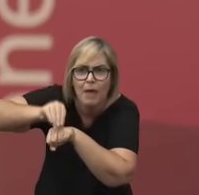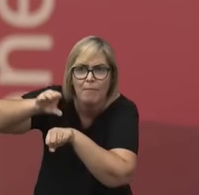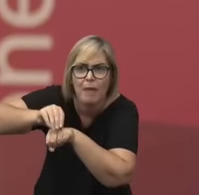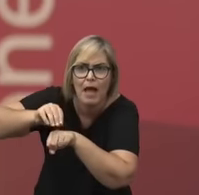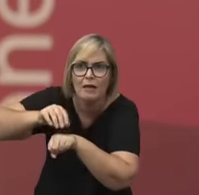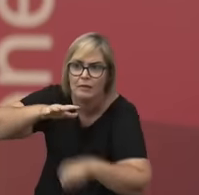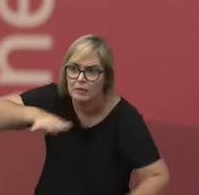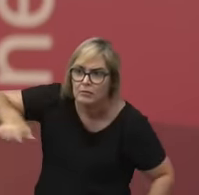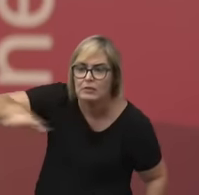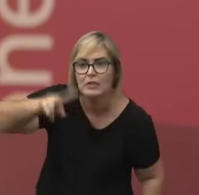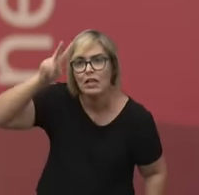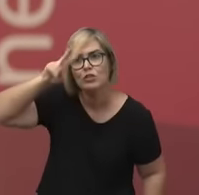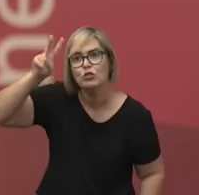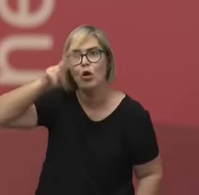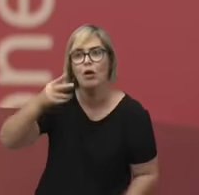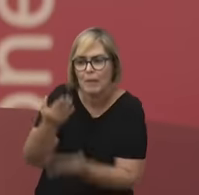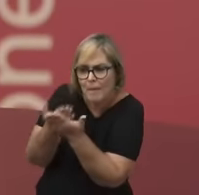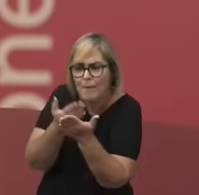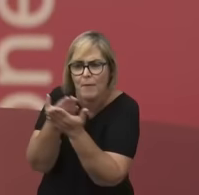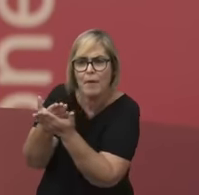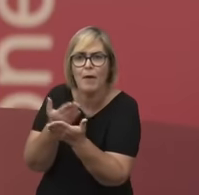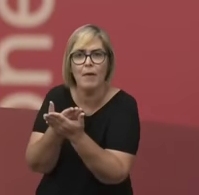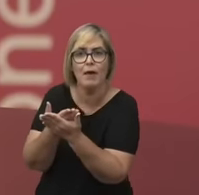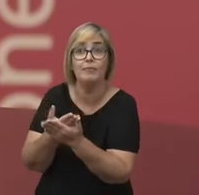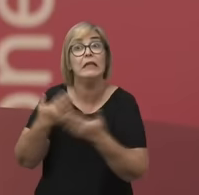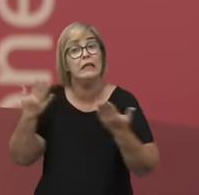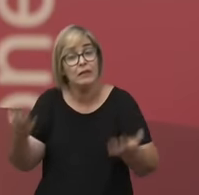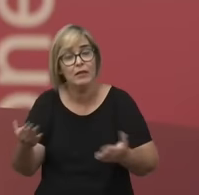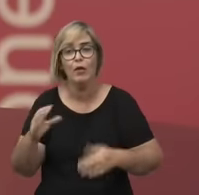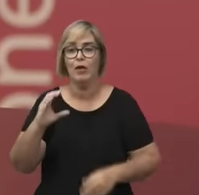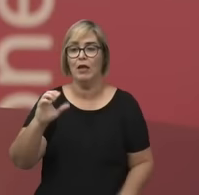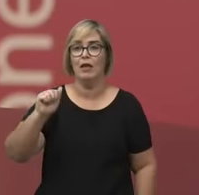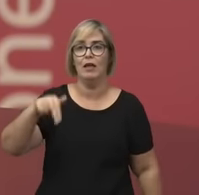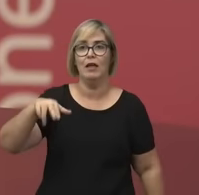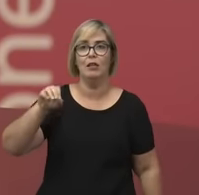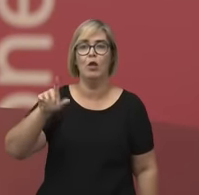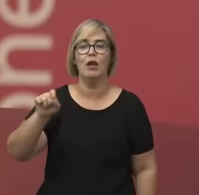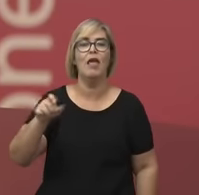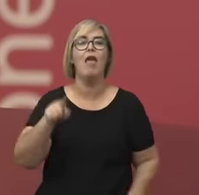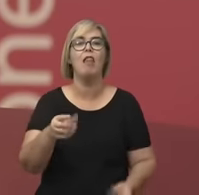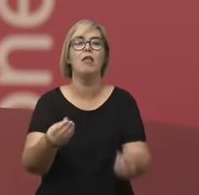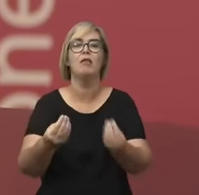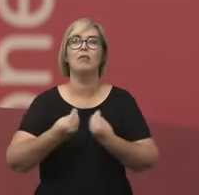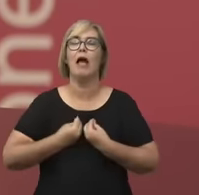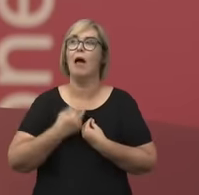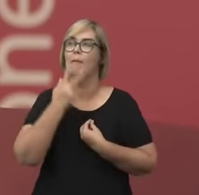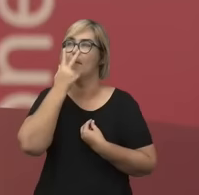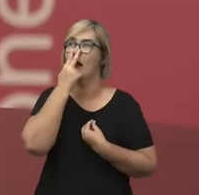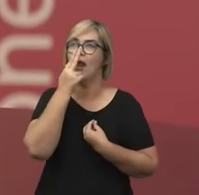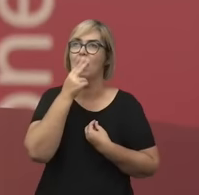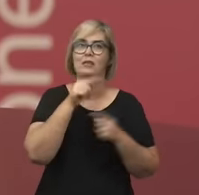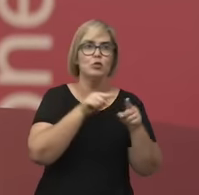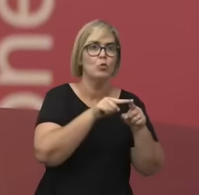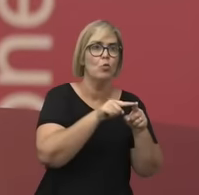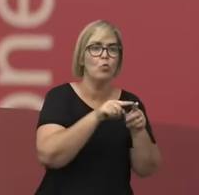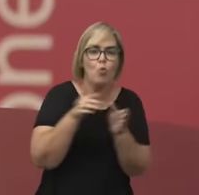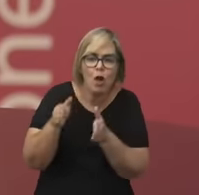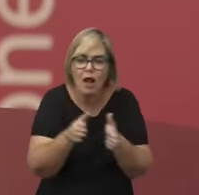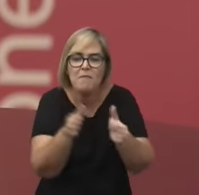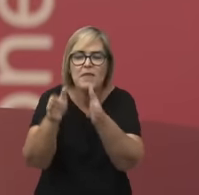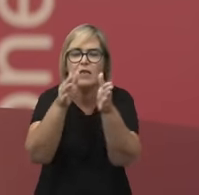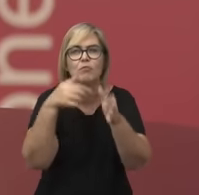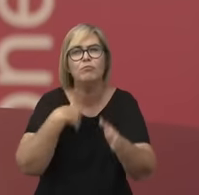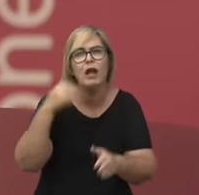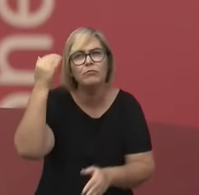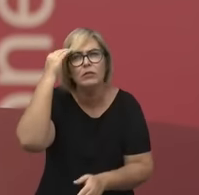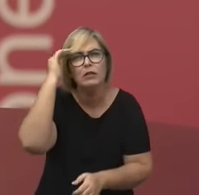Então, eu acho que é isso, o cânone, ele estabelece pontes, ele cria conversas entre autores